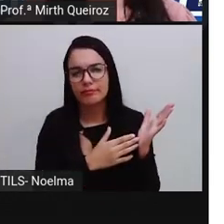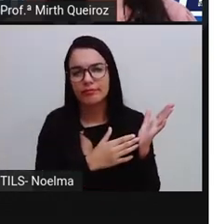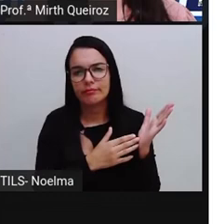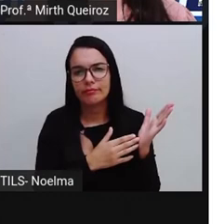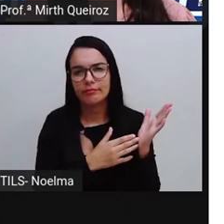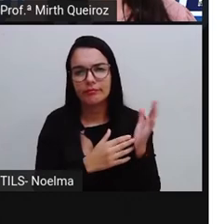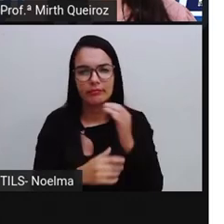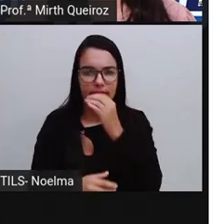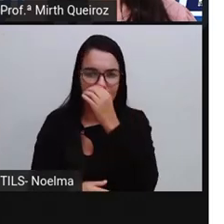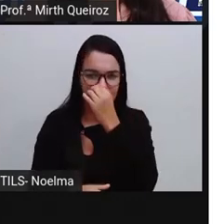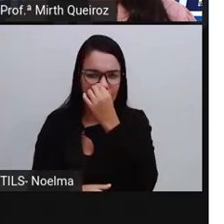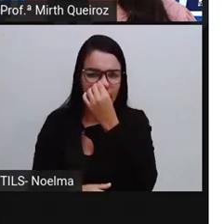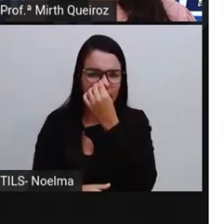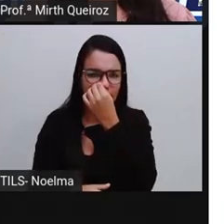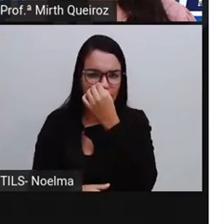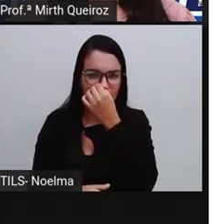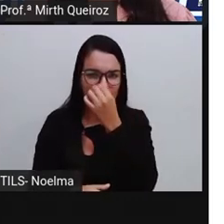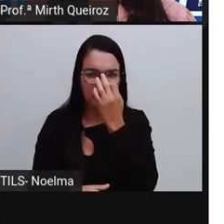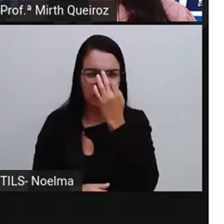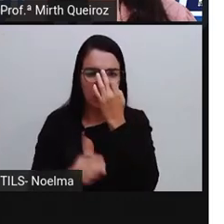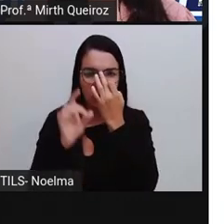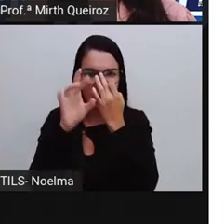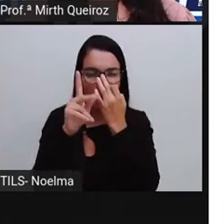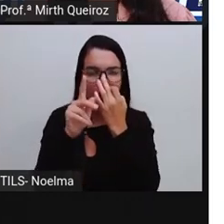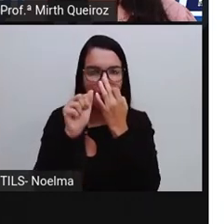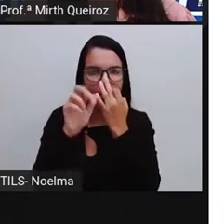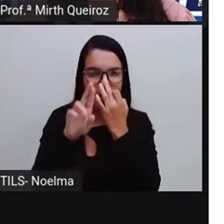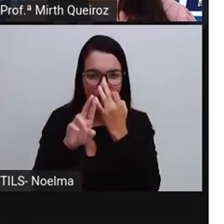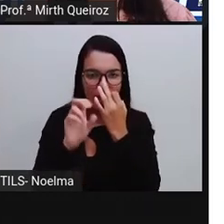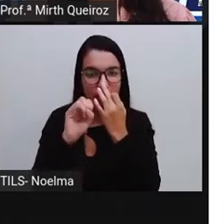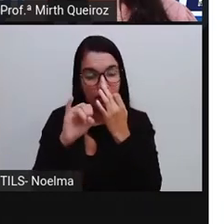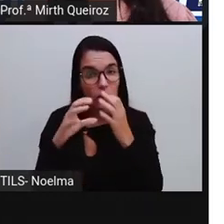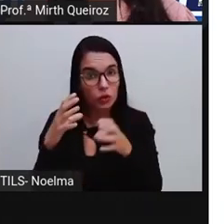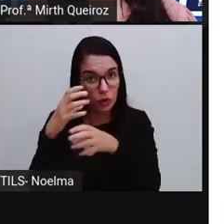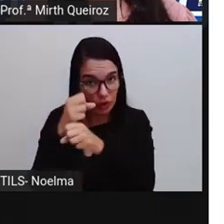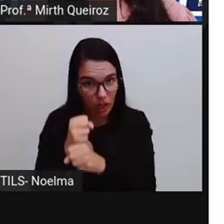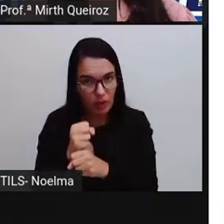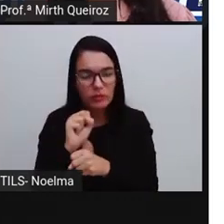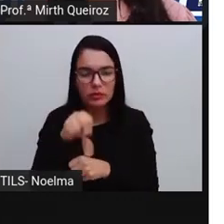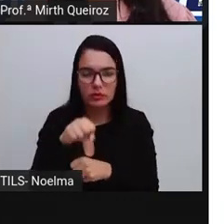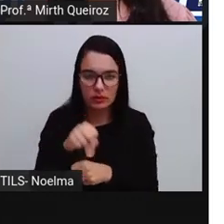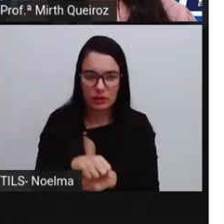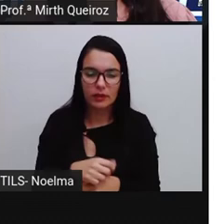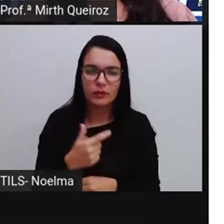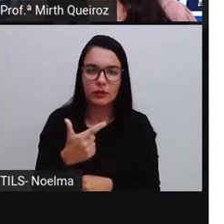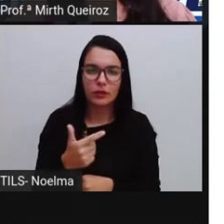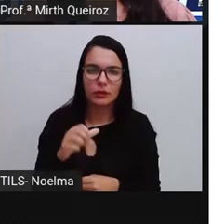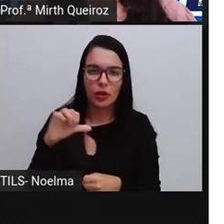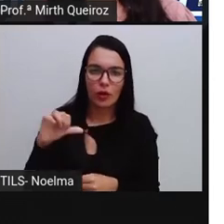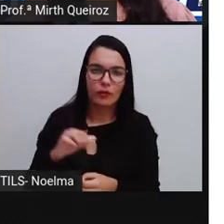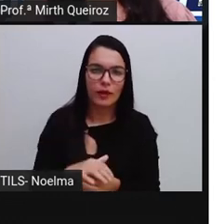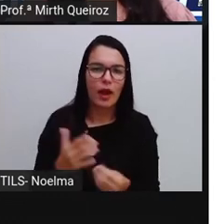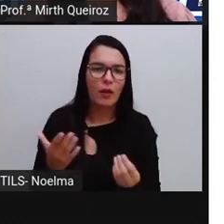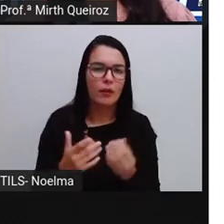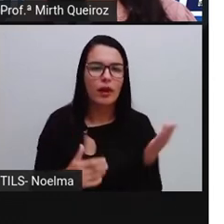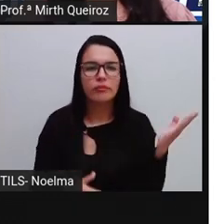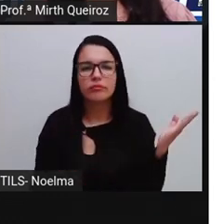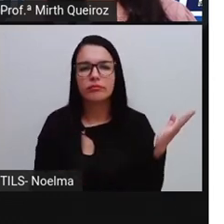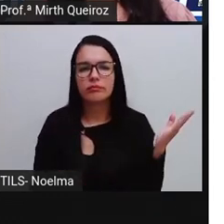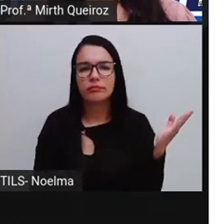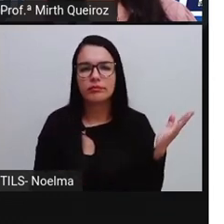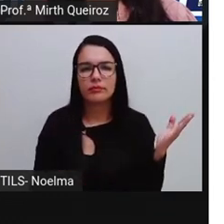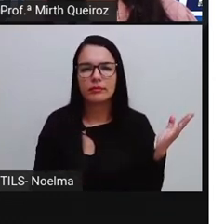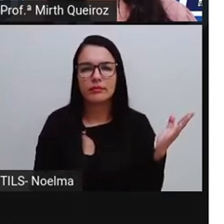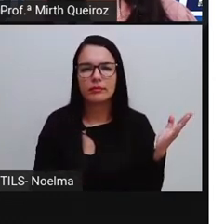pergunta anterior, se a gente for analisar só os números pares, mas se for do total, aí seria dois de nove. Qual a chance de tirarmos um